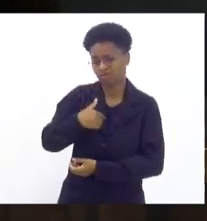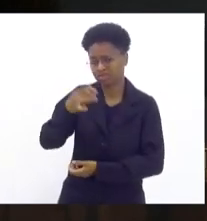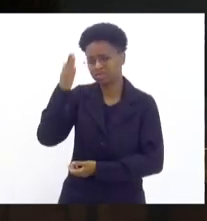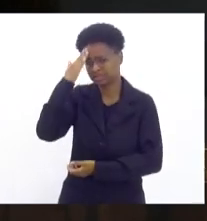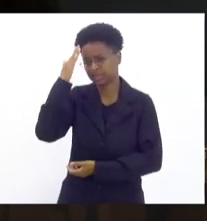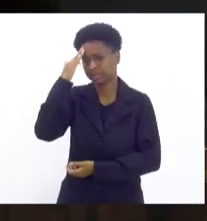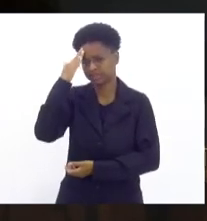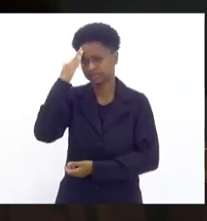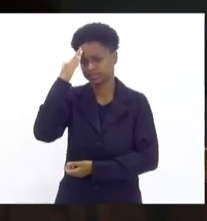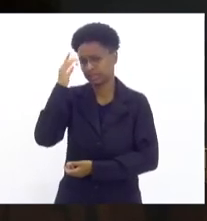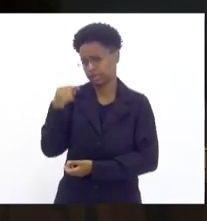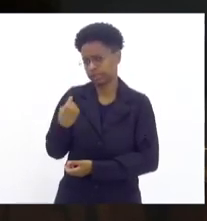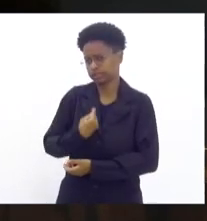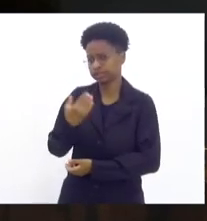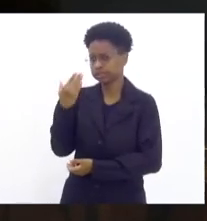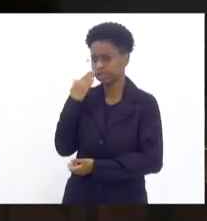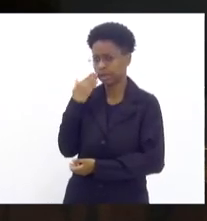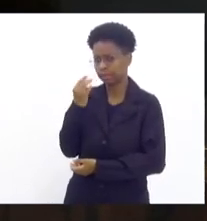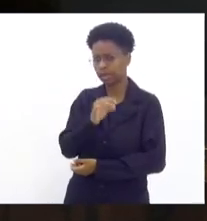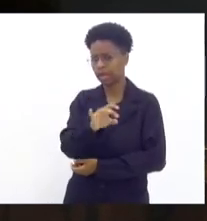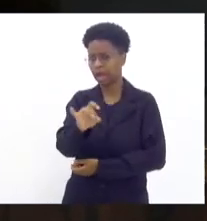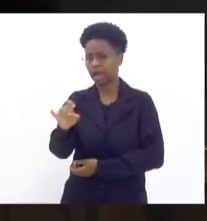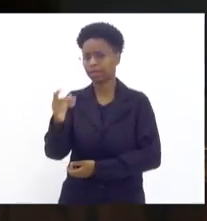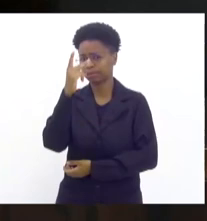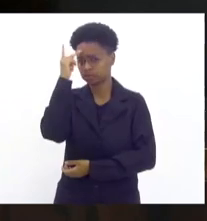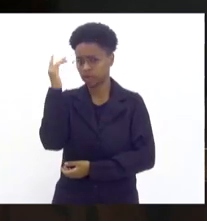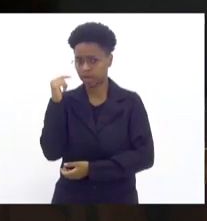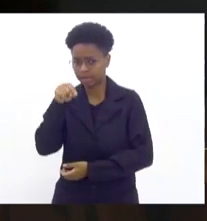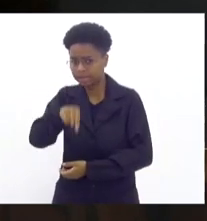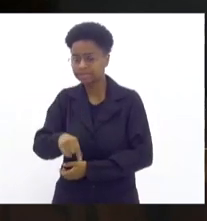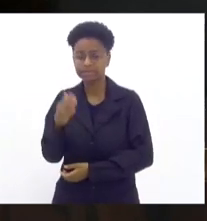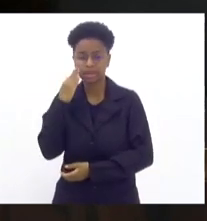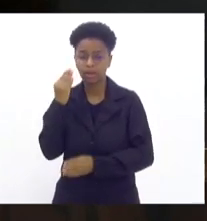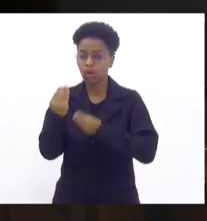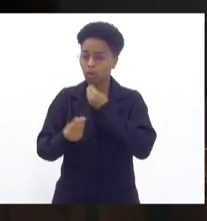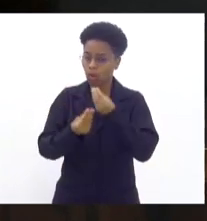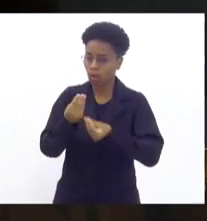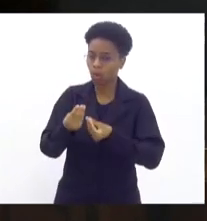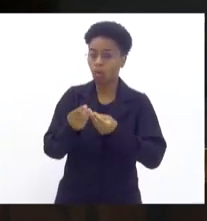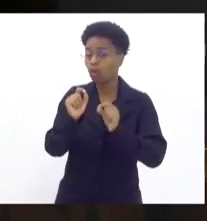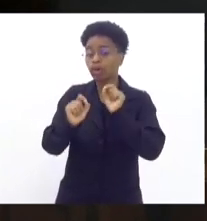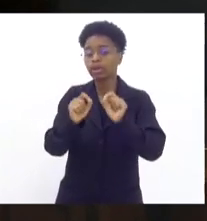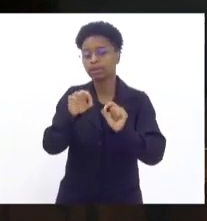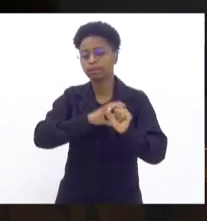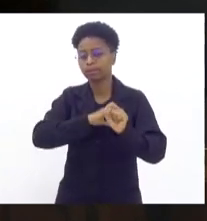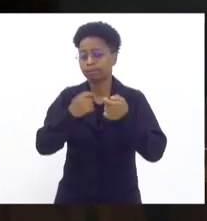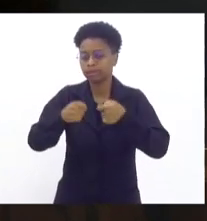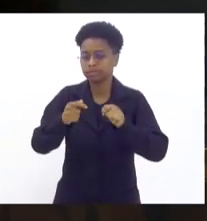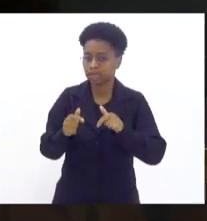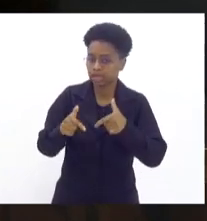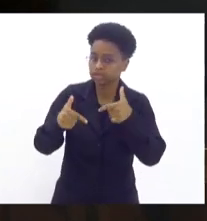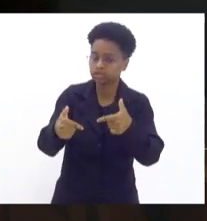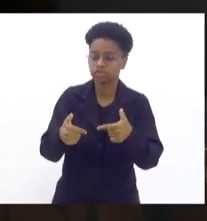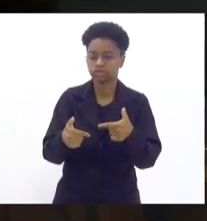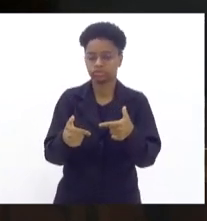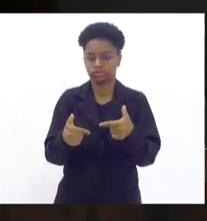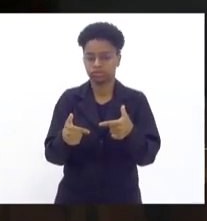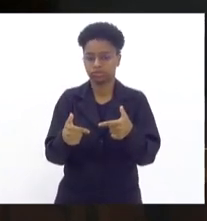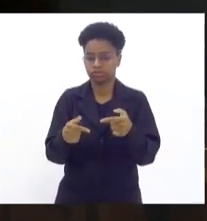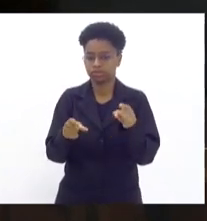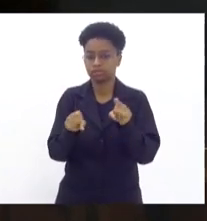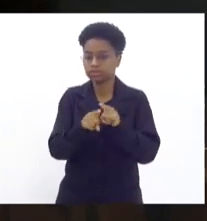bem, nós sabemos aqui, cada membro desta mesa, o que os policiais precisam fazer a todo um